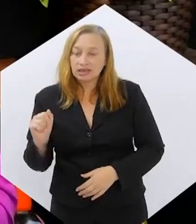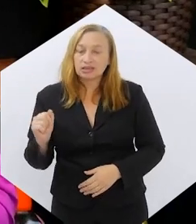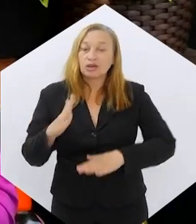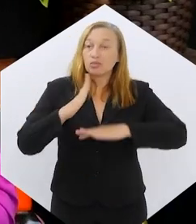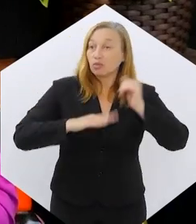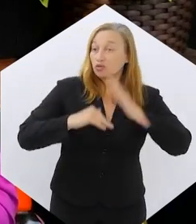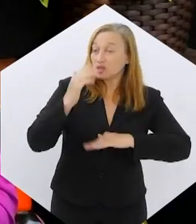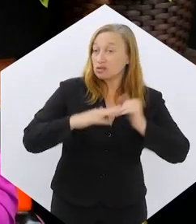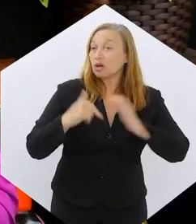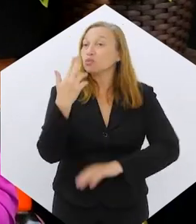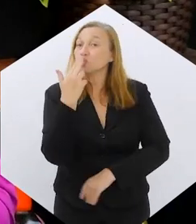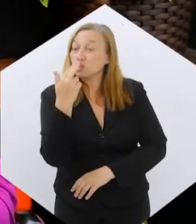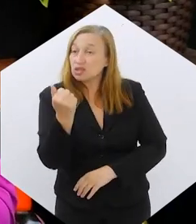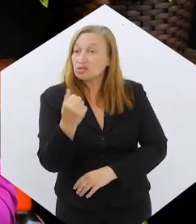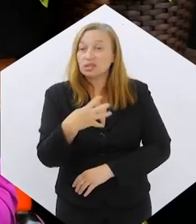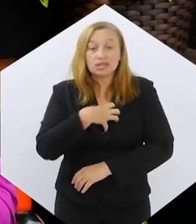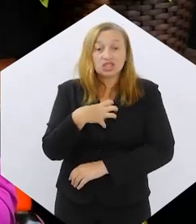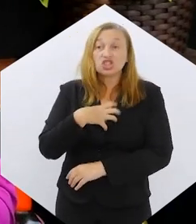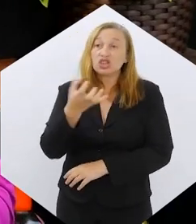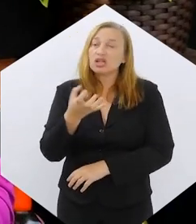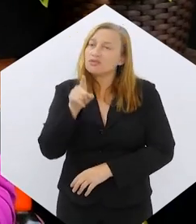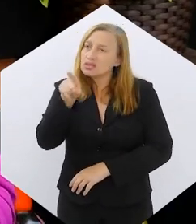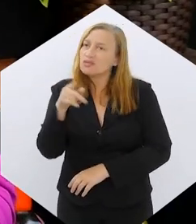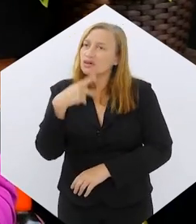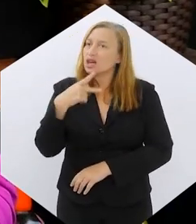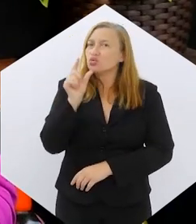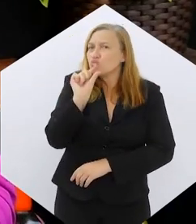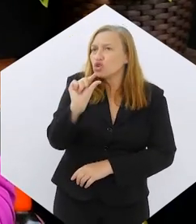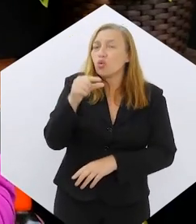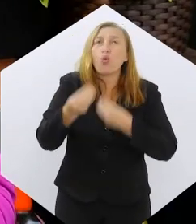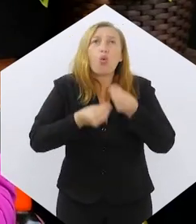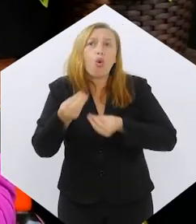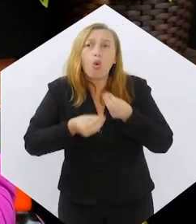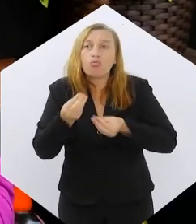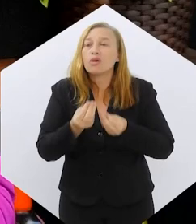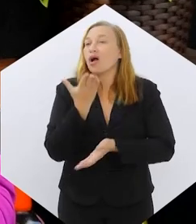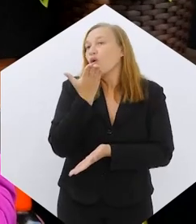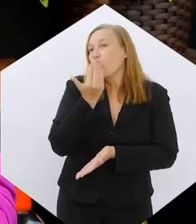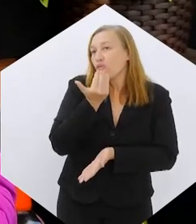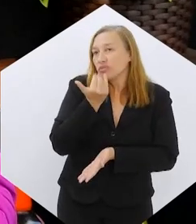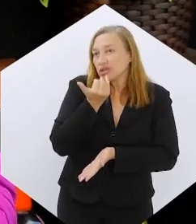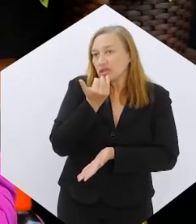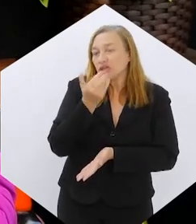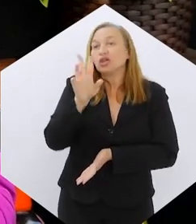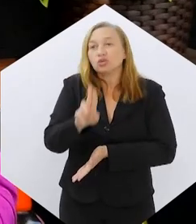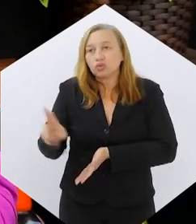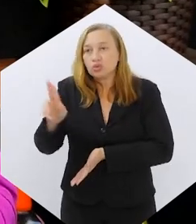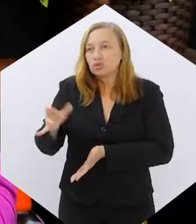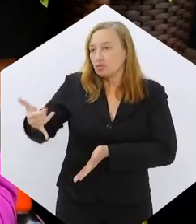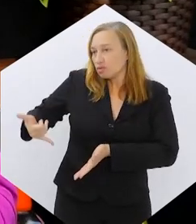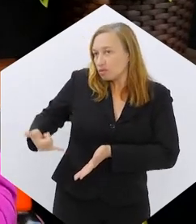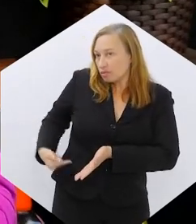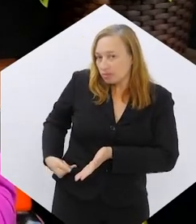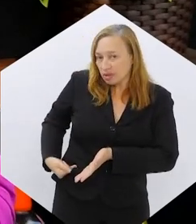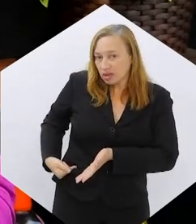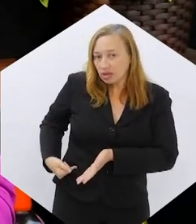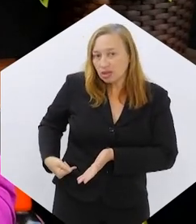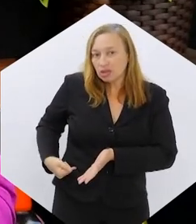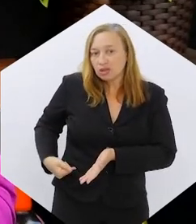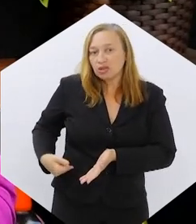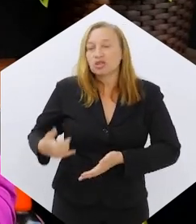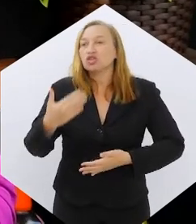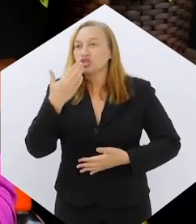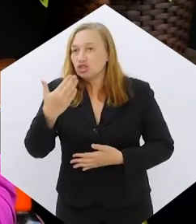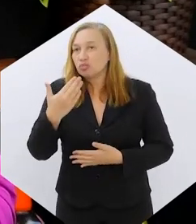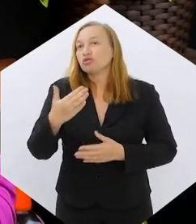do profissional de nutrição nesse sentido. Queria que você falasse para a gente um pouquinho como que deve ser a alimentação dos usuários de Ozempic e dessas